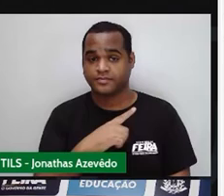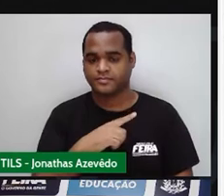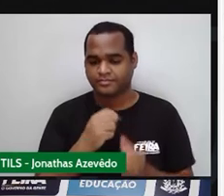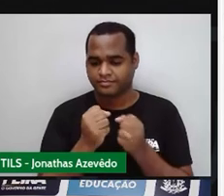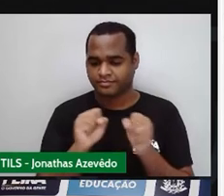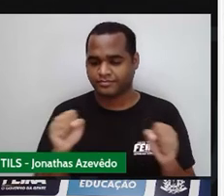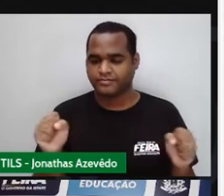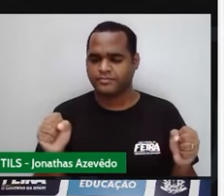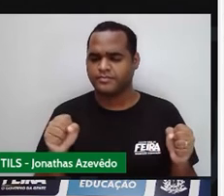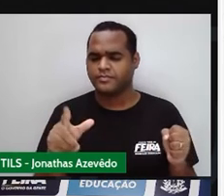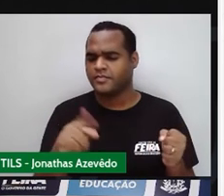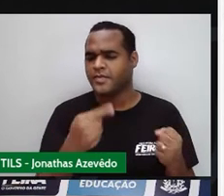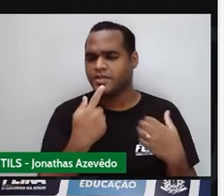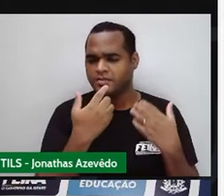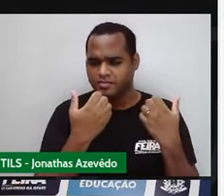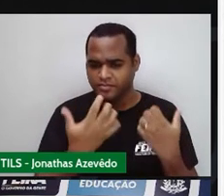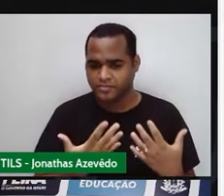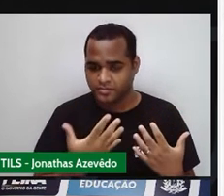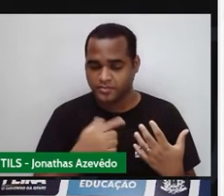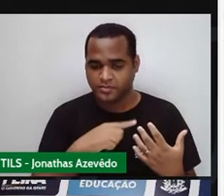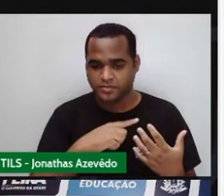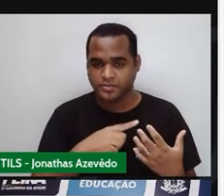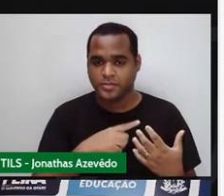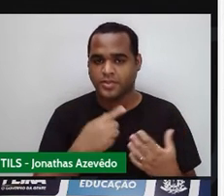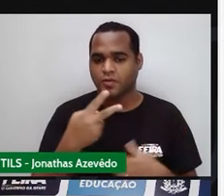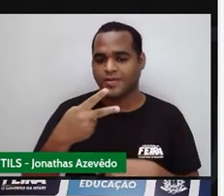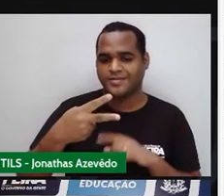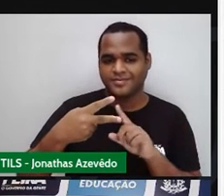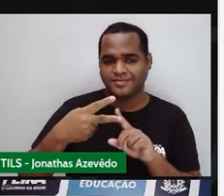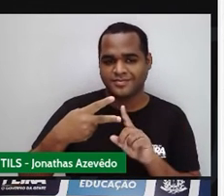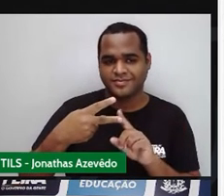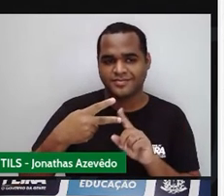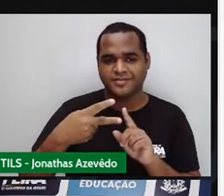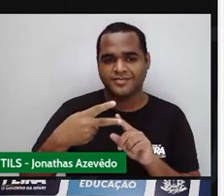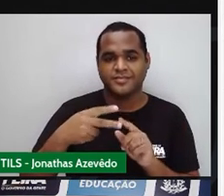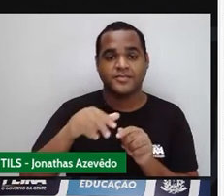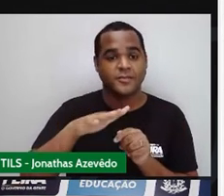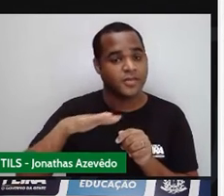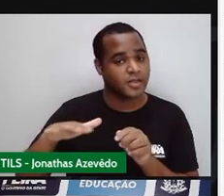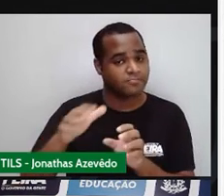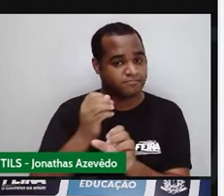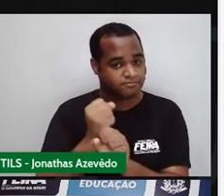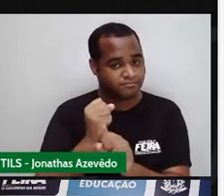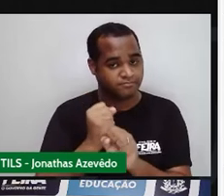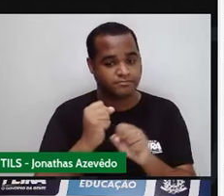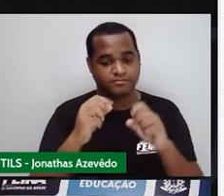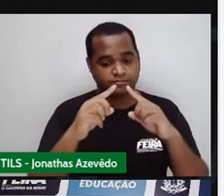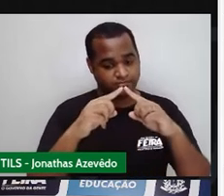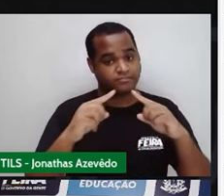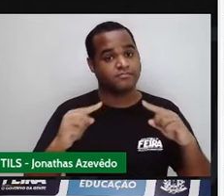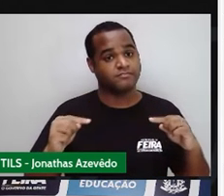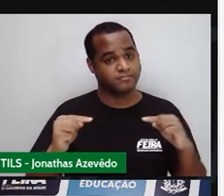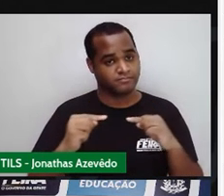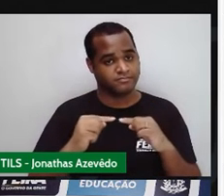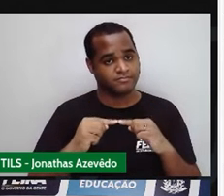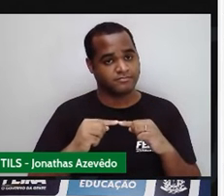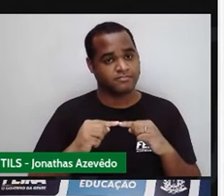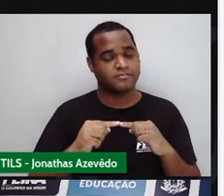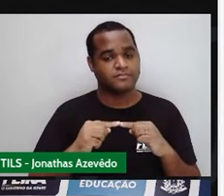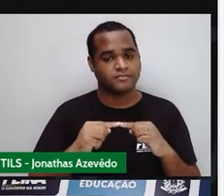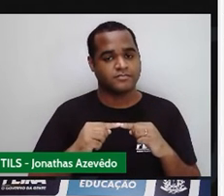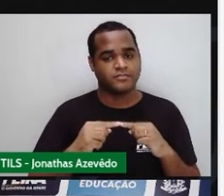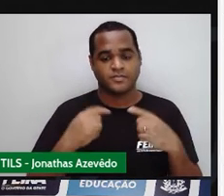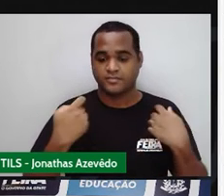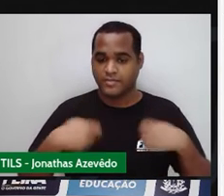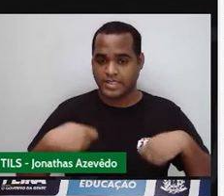Só que ele fala assim no passo 2, ó, a gente está no passo 2. Calcule as áreas dos triângulos. Então a gente